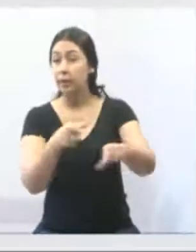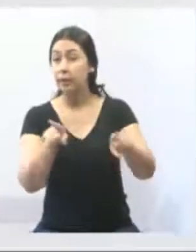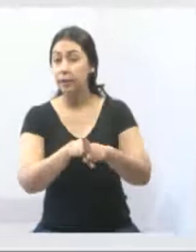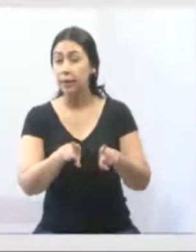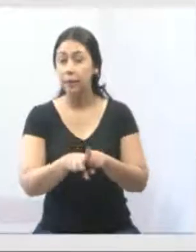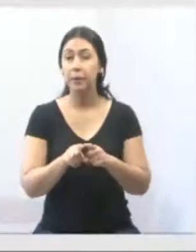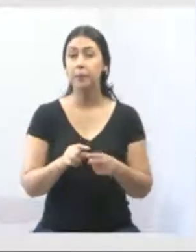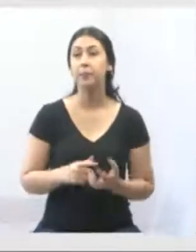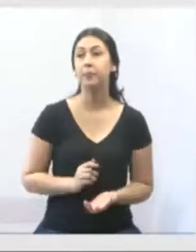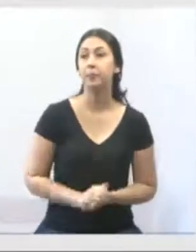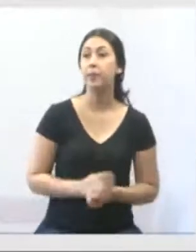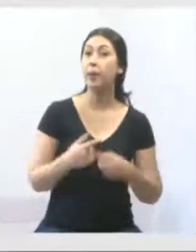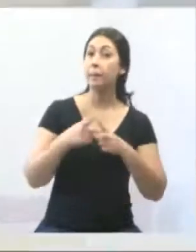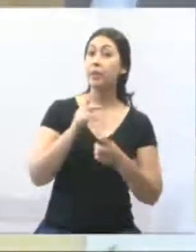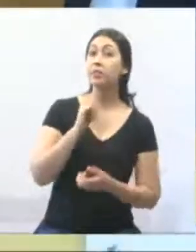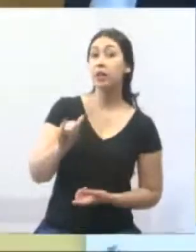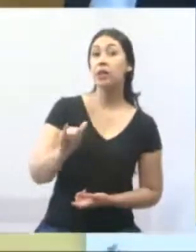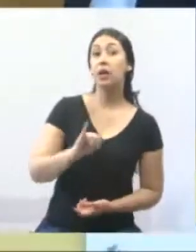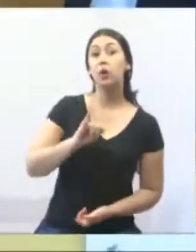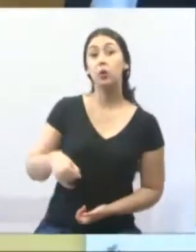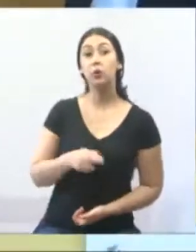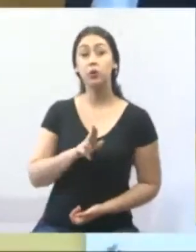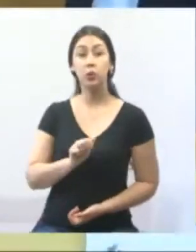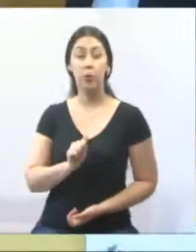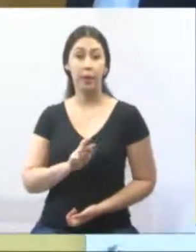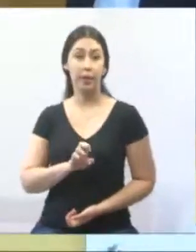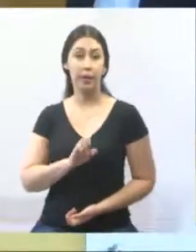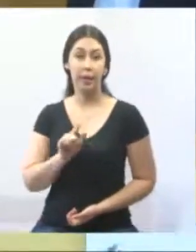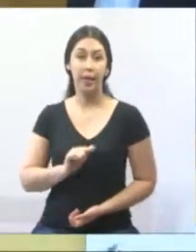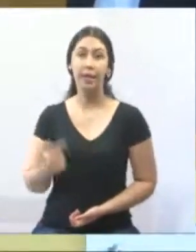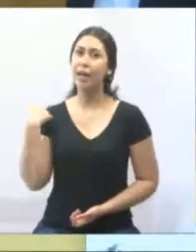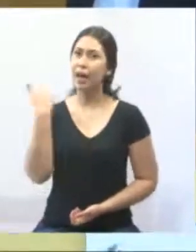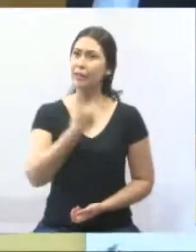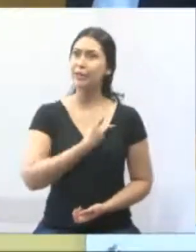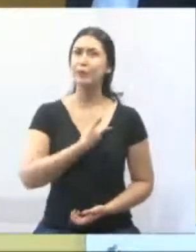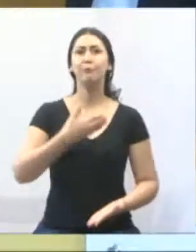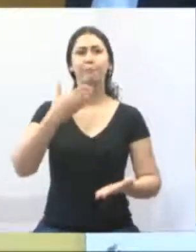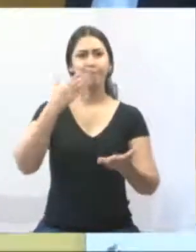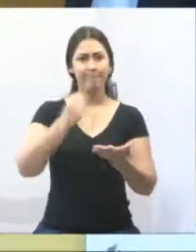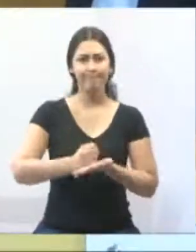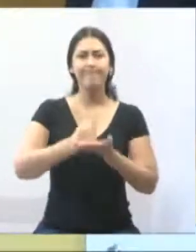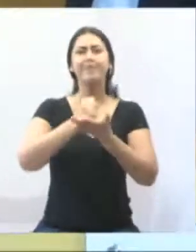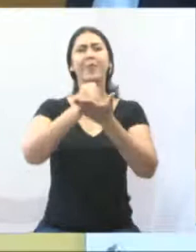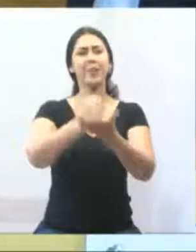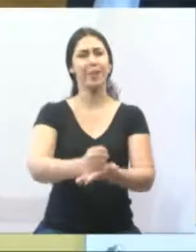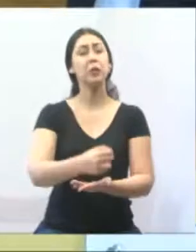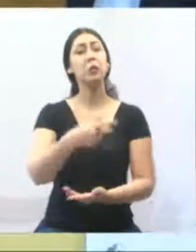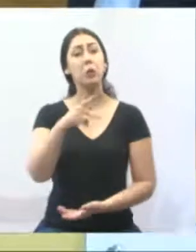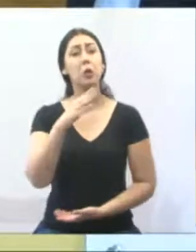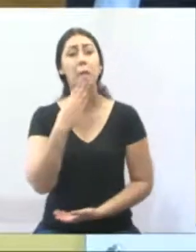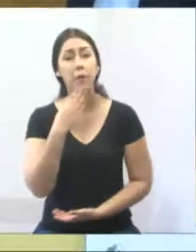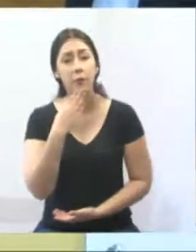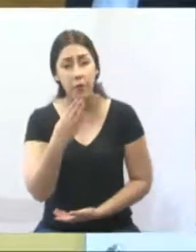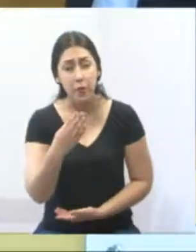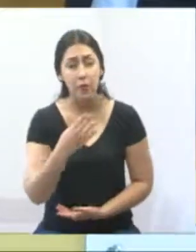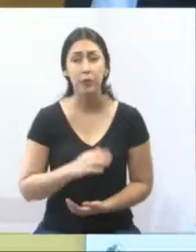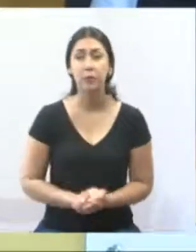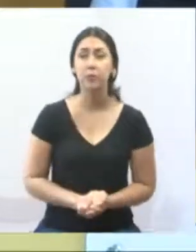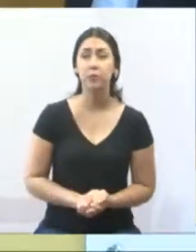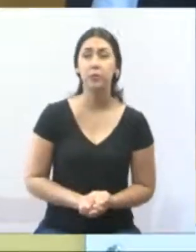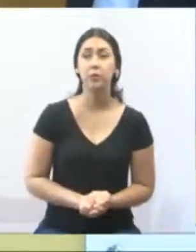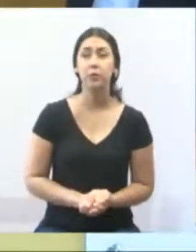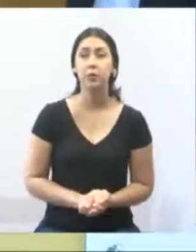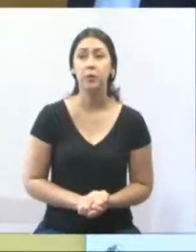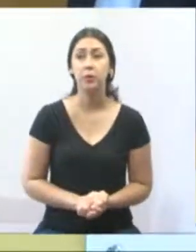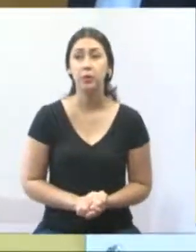E dizer para o nosso amigo Juarez, estamos totalmente apoiando o seu pedido também, que é